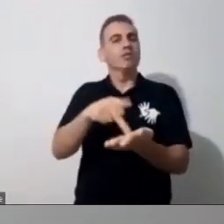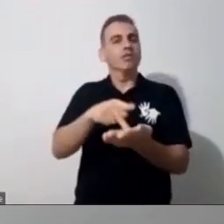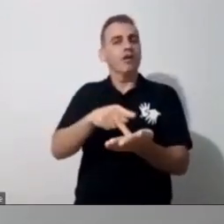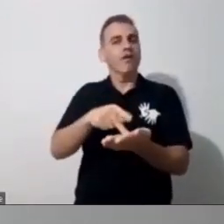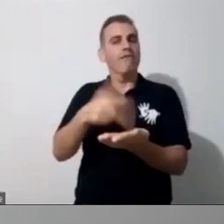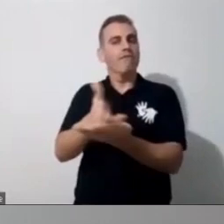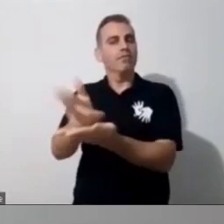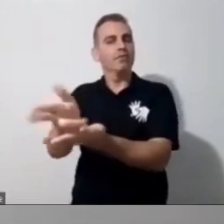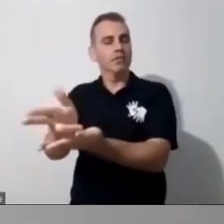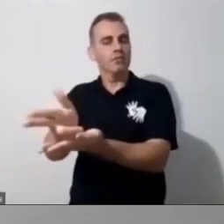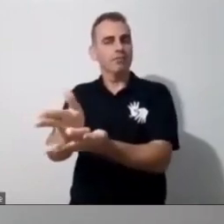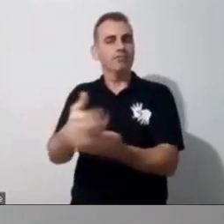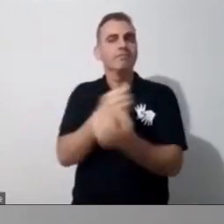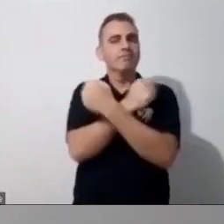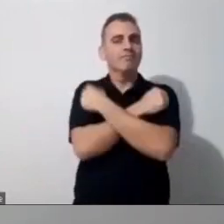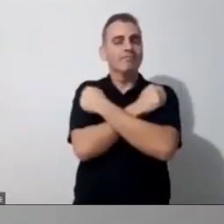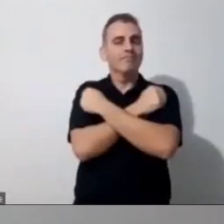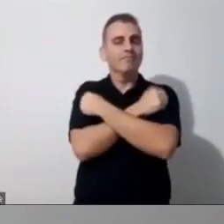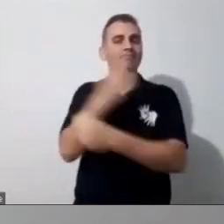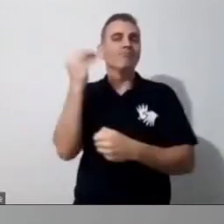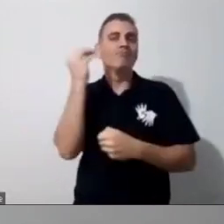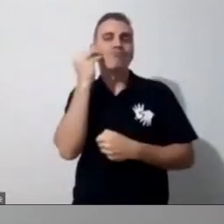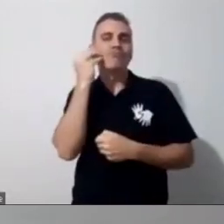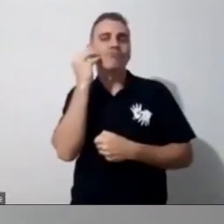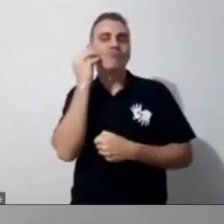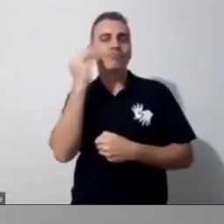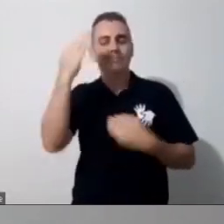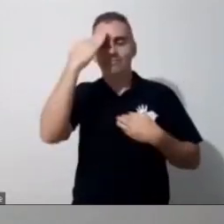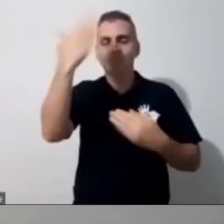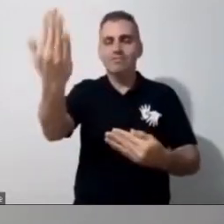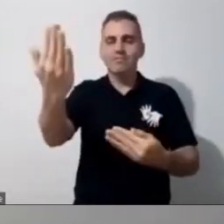isso aí, meu abraço a todos, e o meu muito obrigado por quem participou.